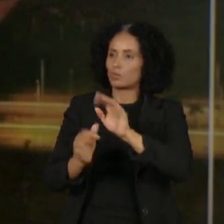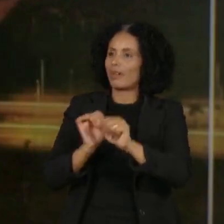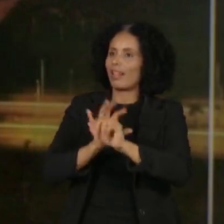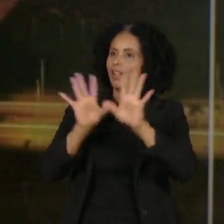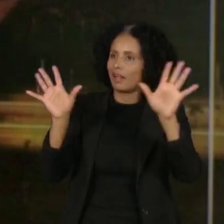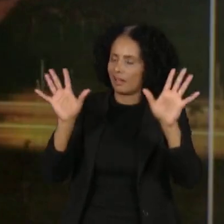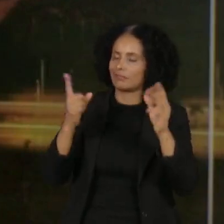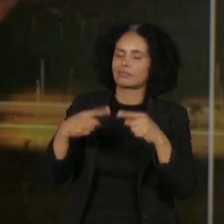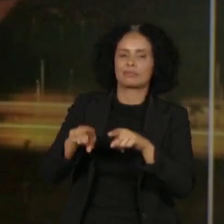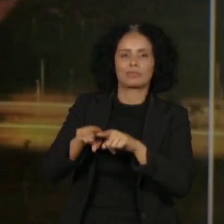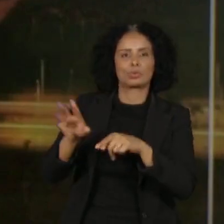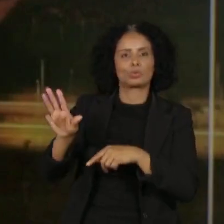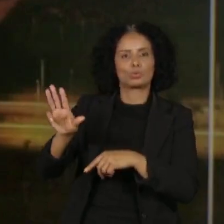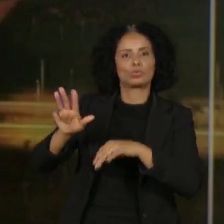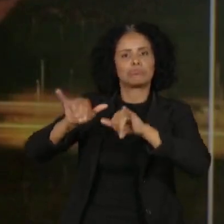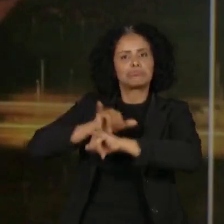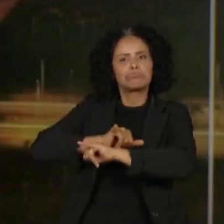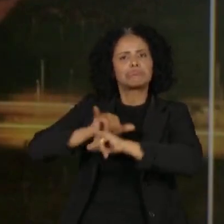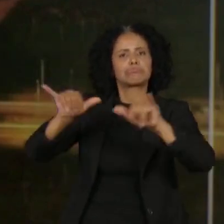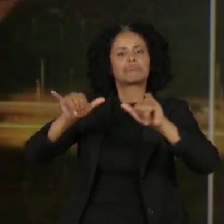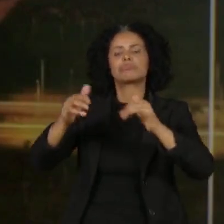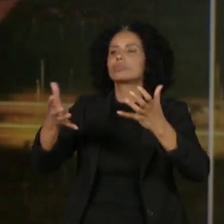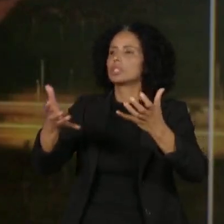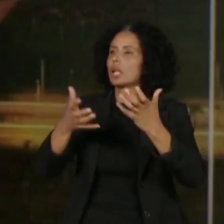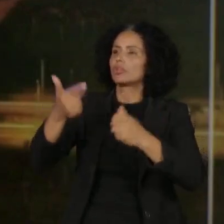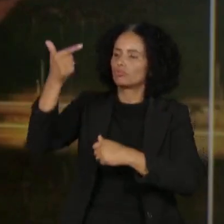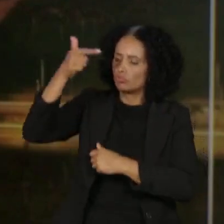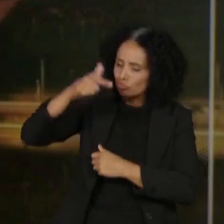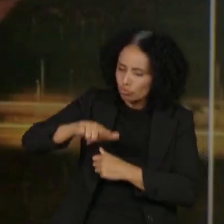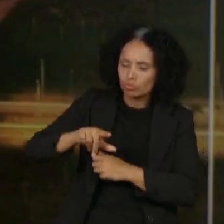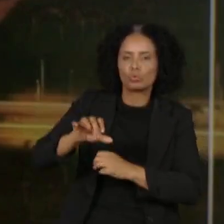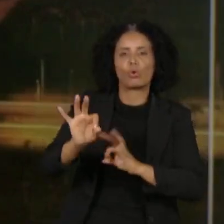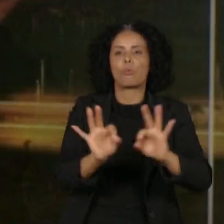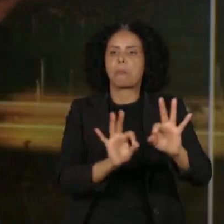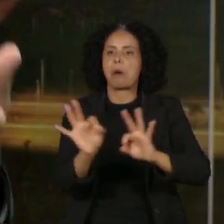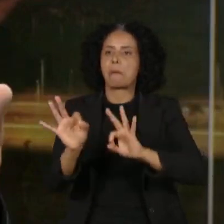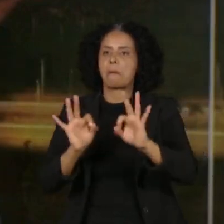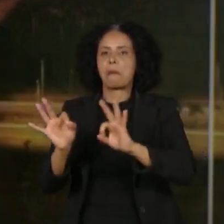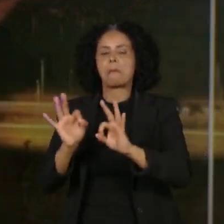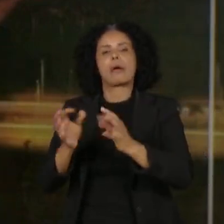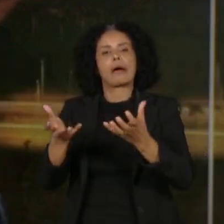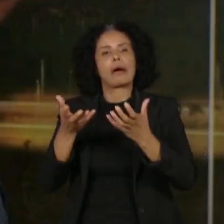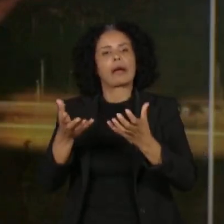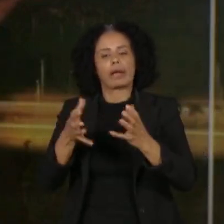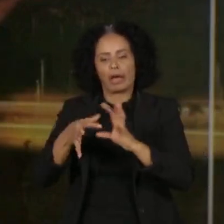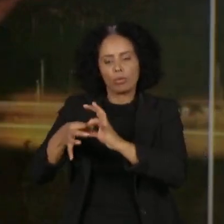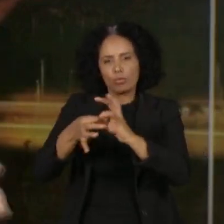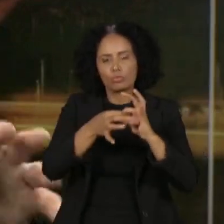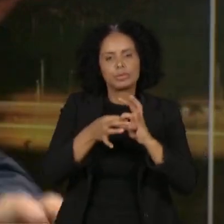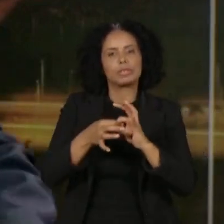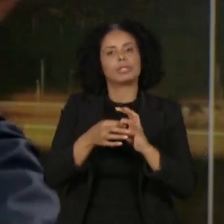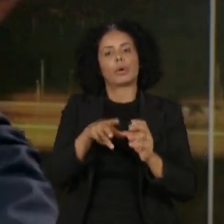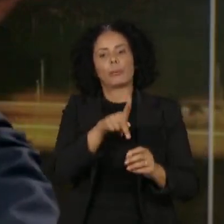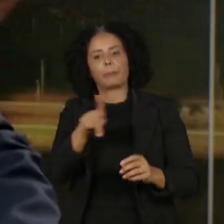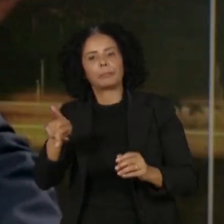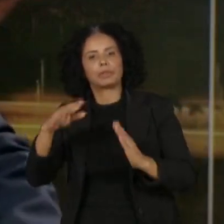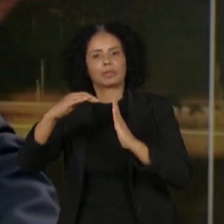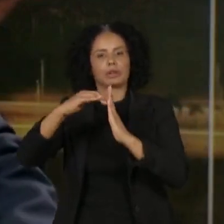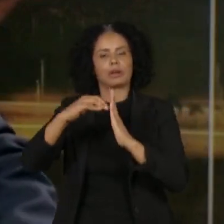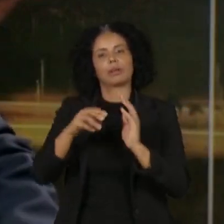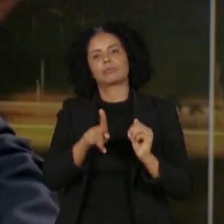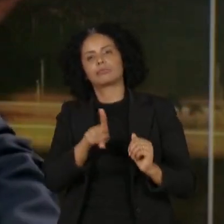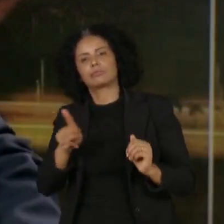Lula tem falado que quer reestabelecer, seja com o presidente Arthur Lira, com o presidente Pacheco, a melhor relação